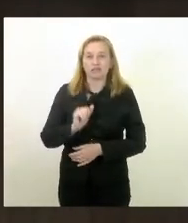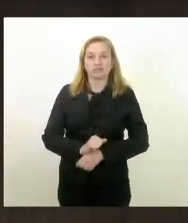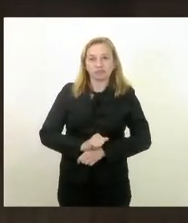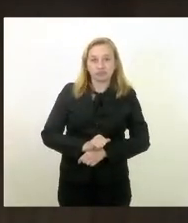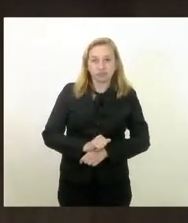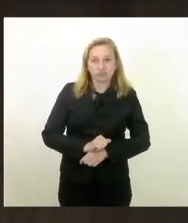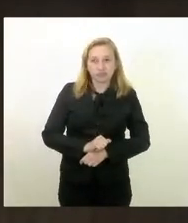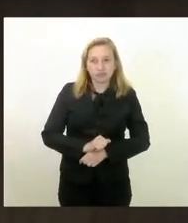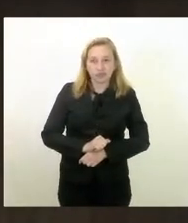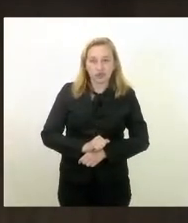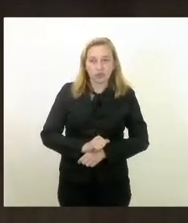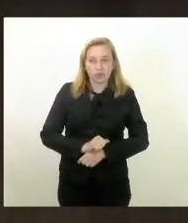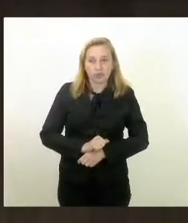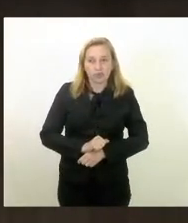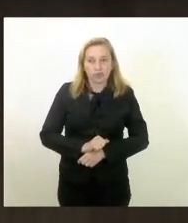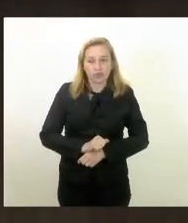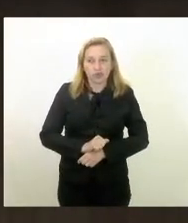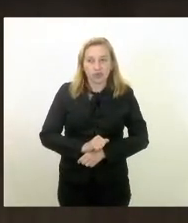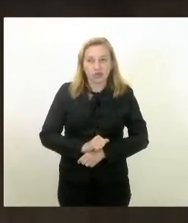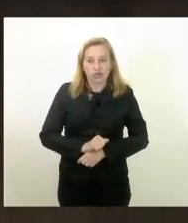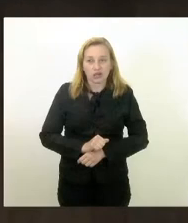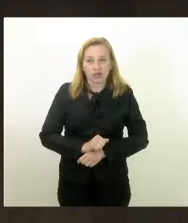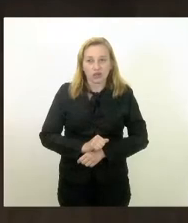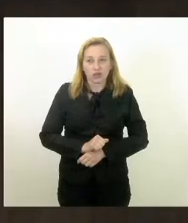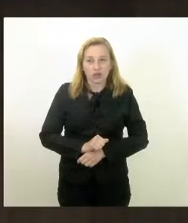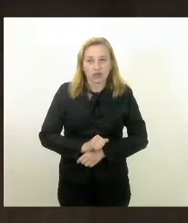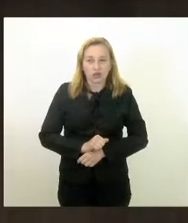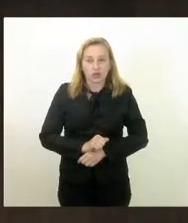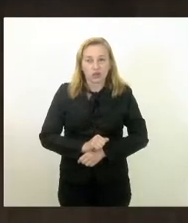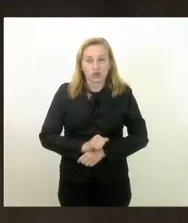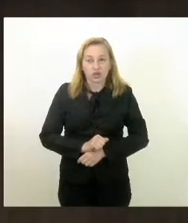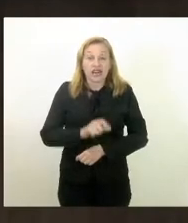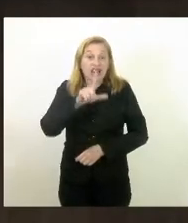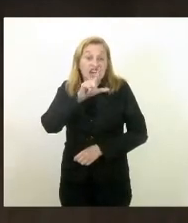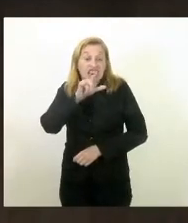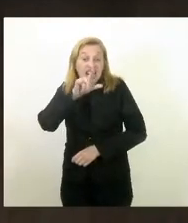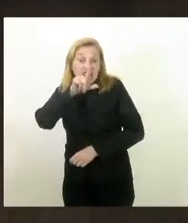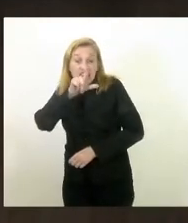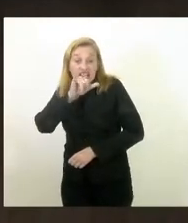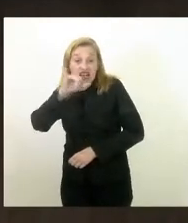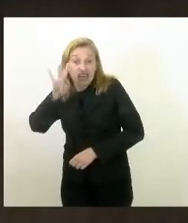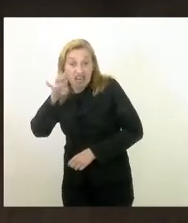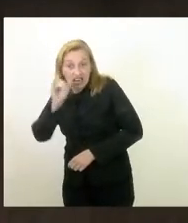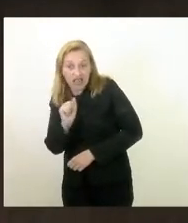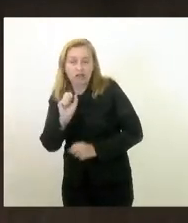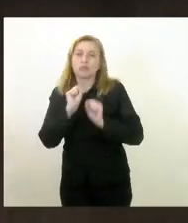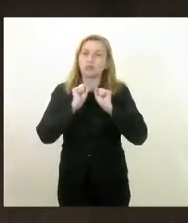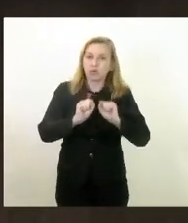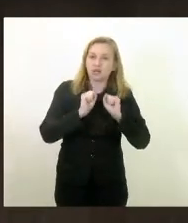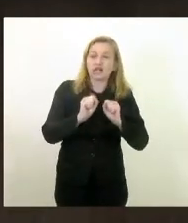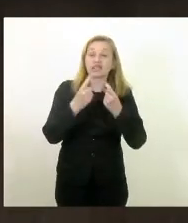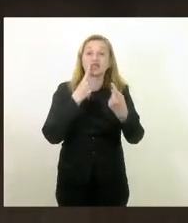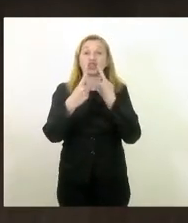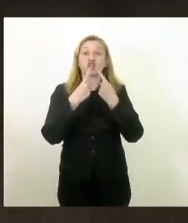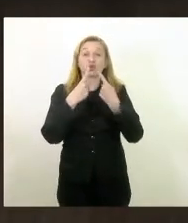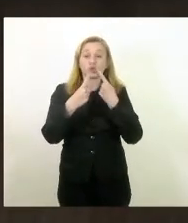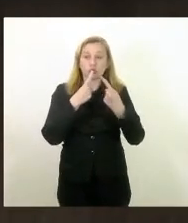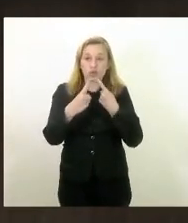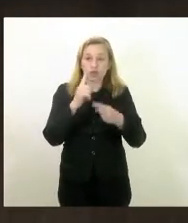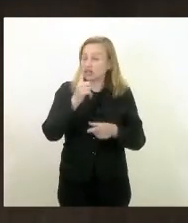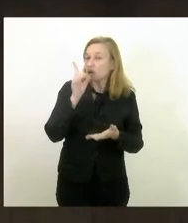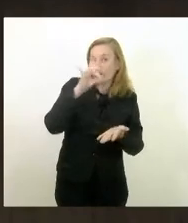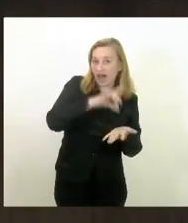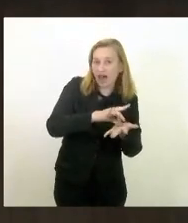toque de caixa pelo Lira para que pudesse trazer debates que não são